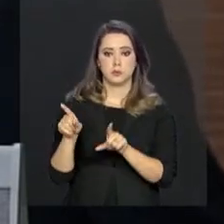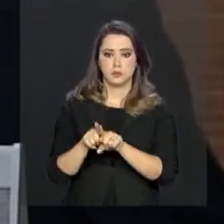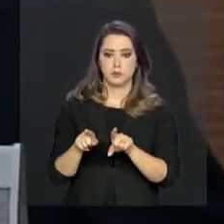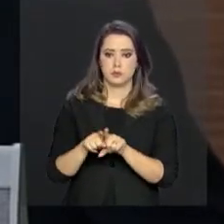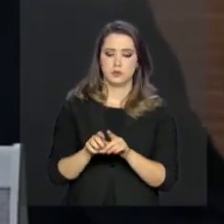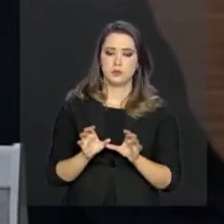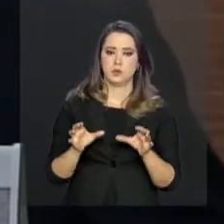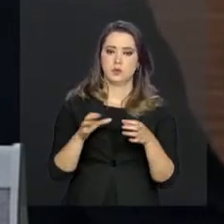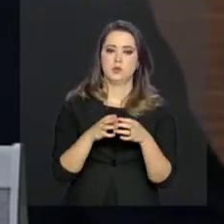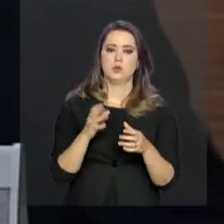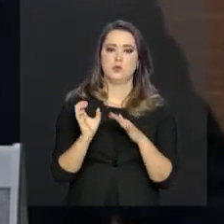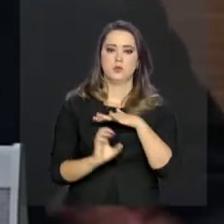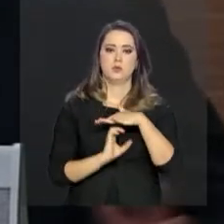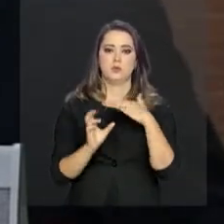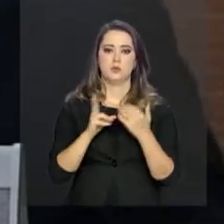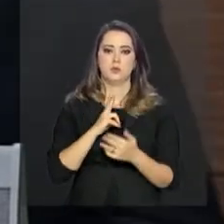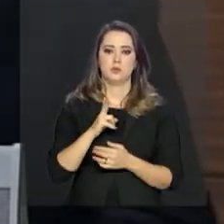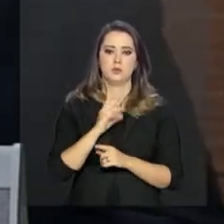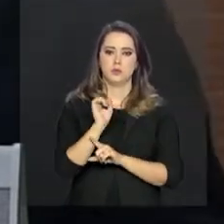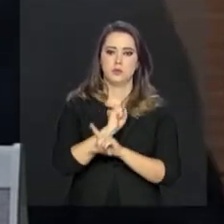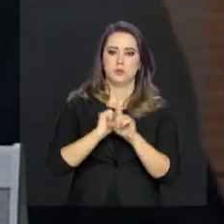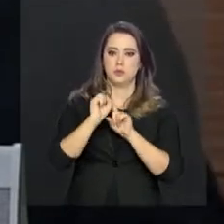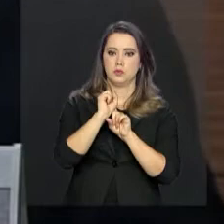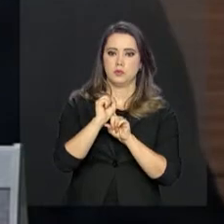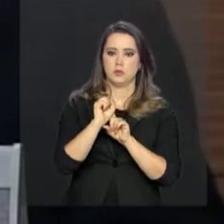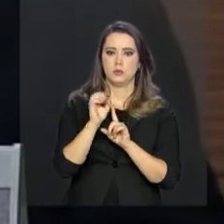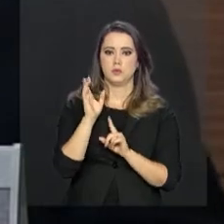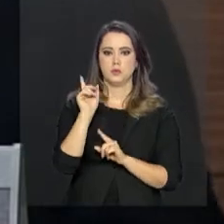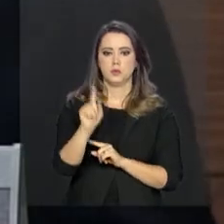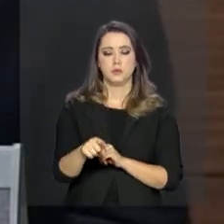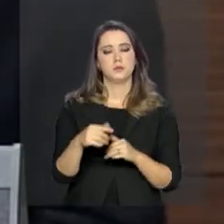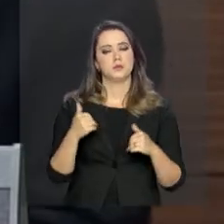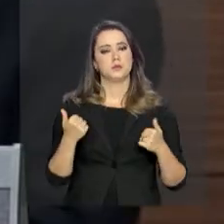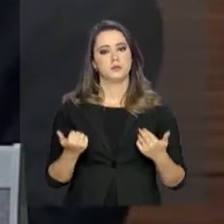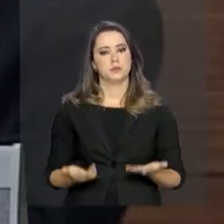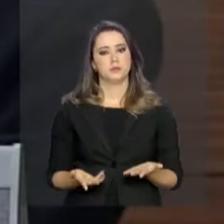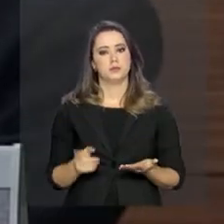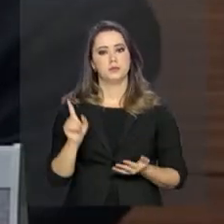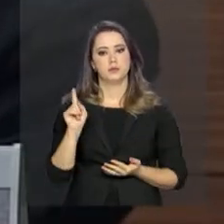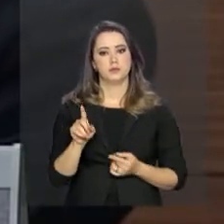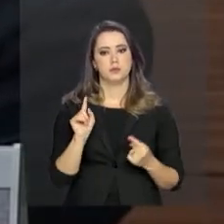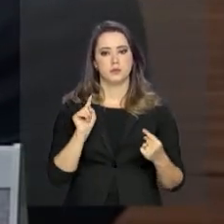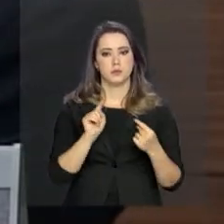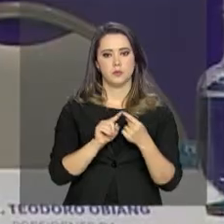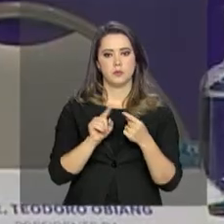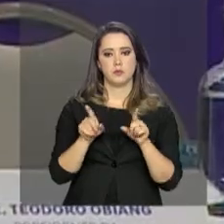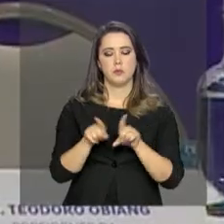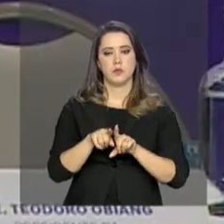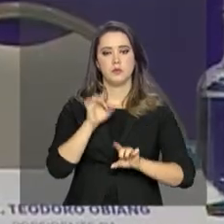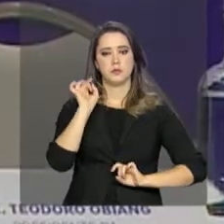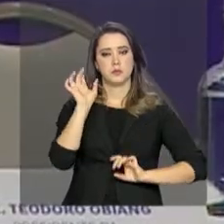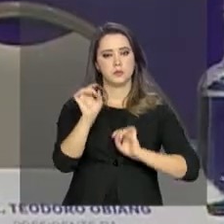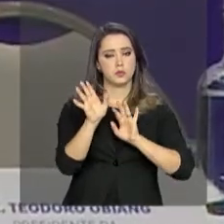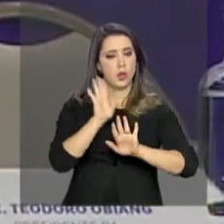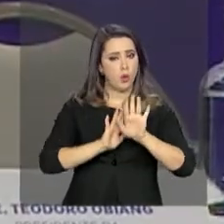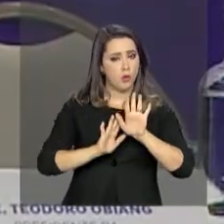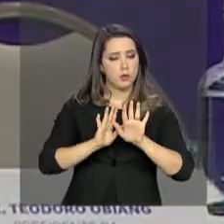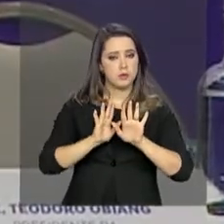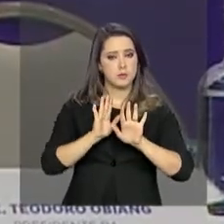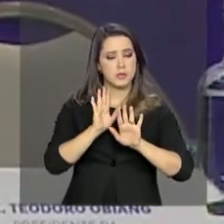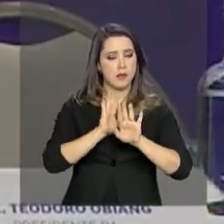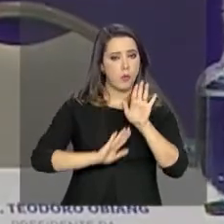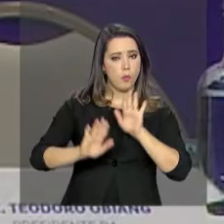do setor privado, enfim, da sociedade como um todo. Aliás, foi objeto também de especial cuidado a